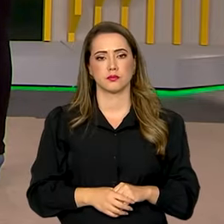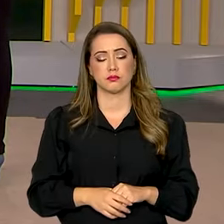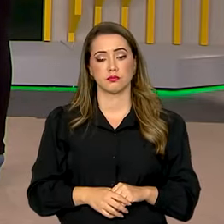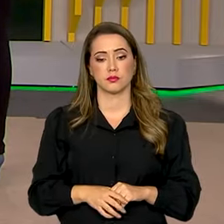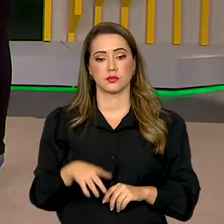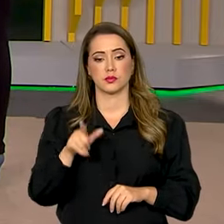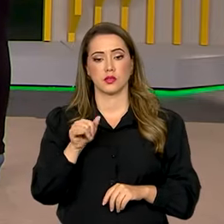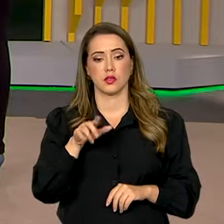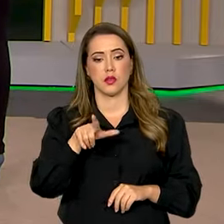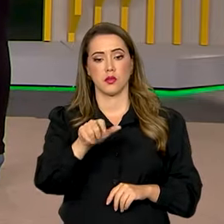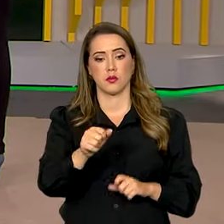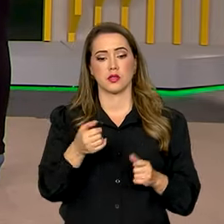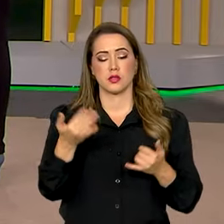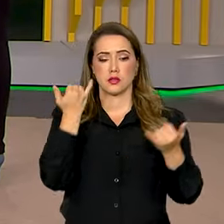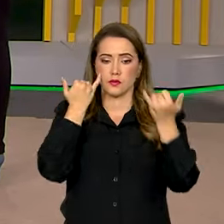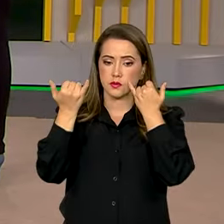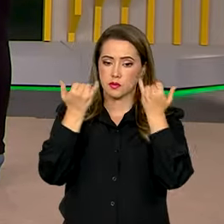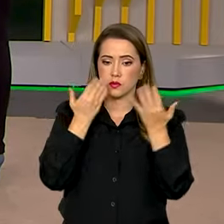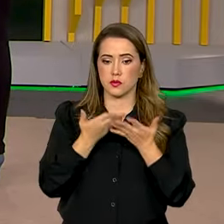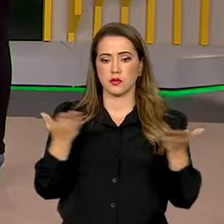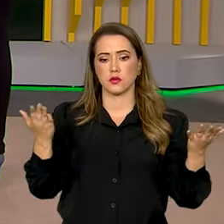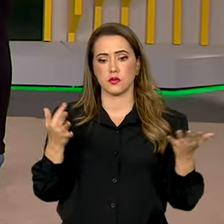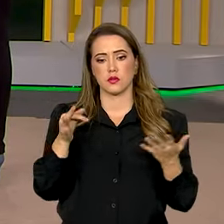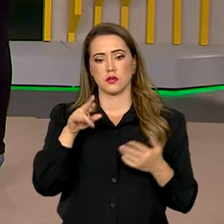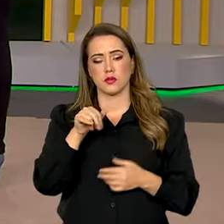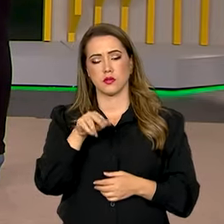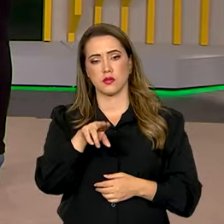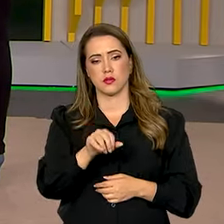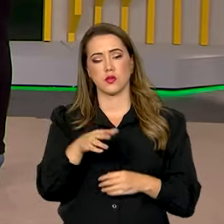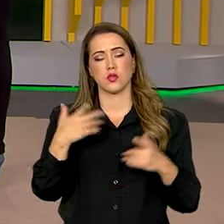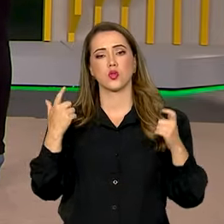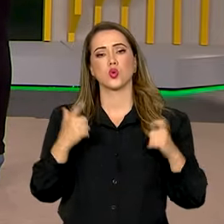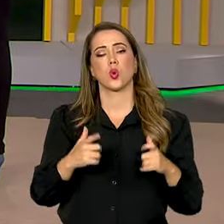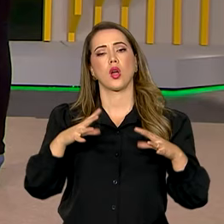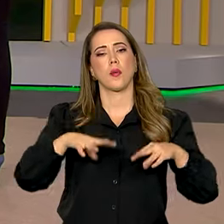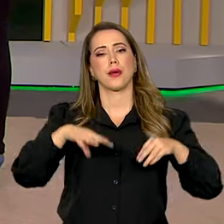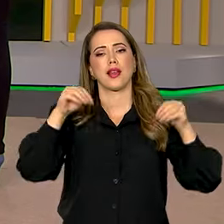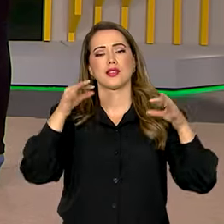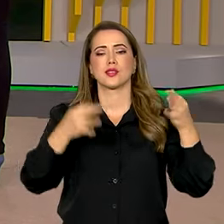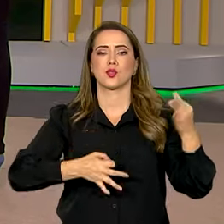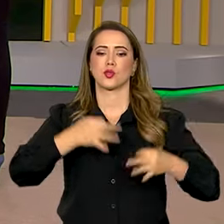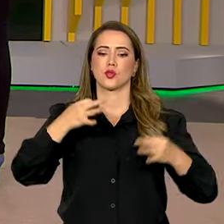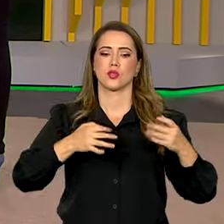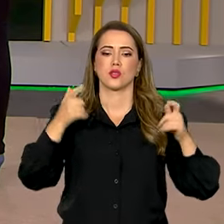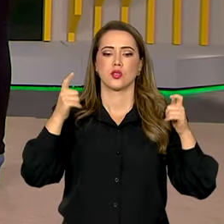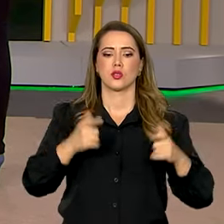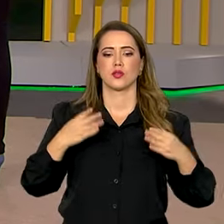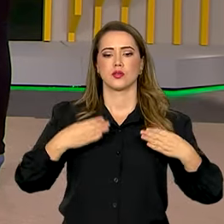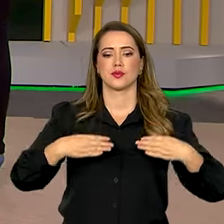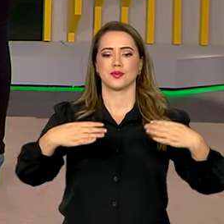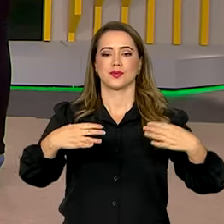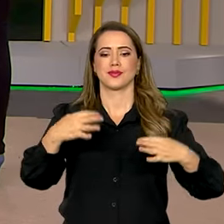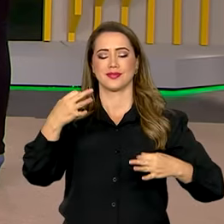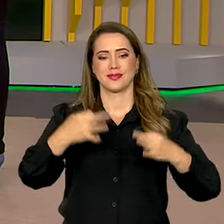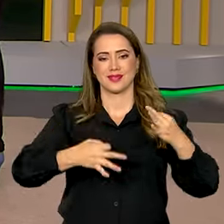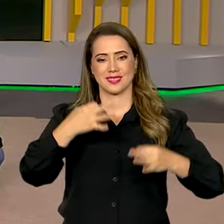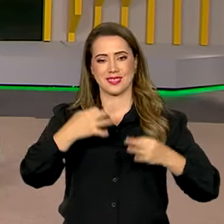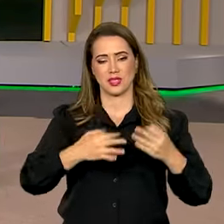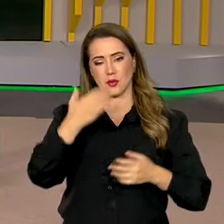Gabriela Noronha trazendo as informações aí de frente ao Palácio da Justiça, justamente a sede do Ministério da Justiça. Obrigado, Gabi. Boa